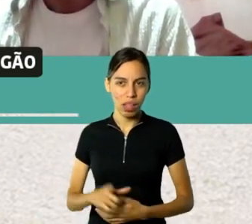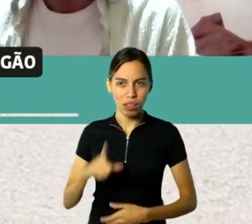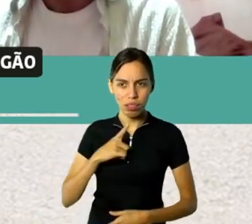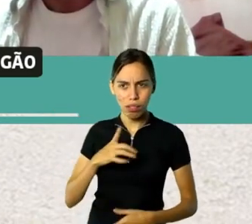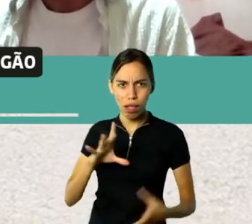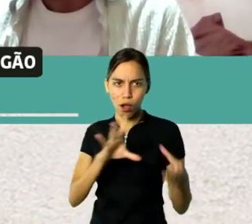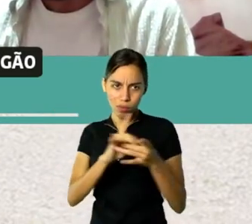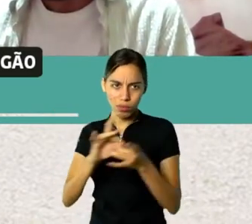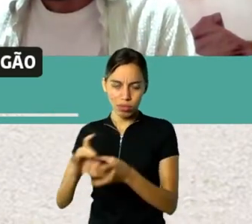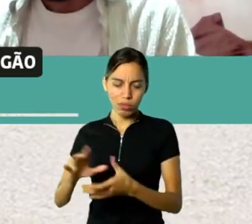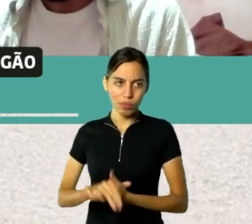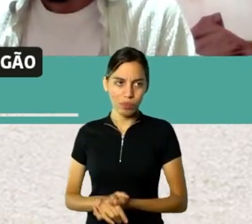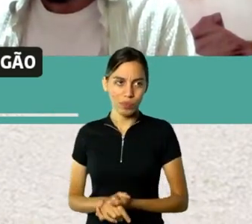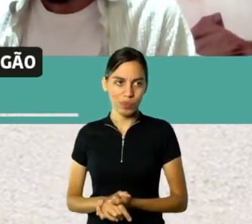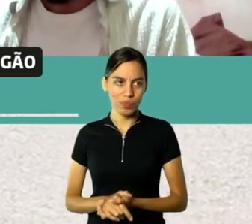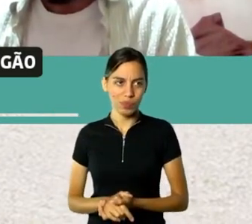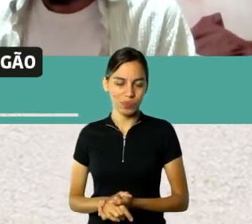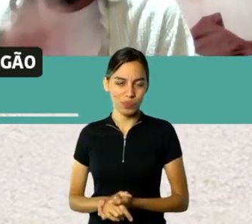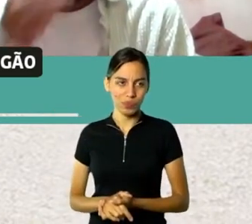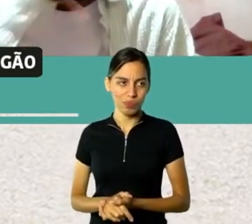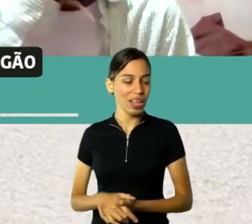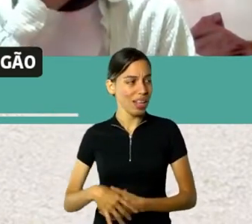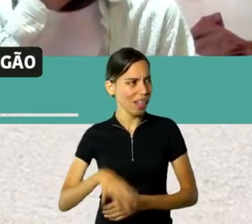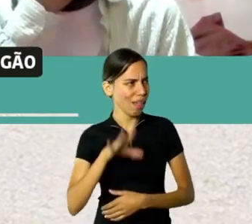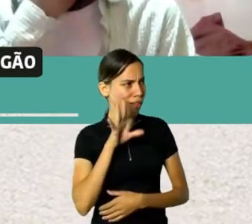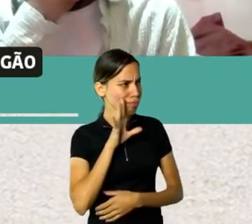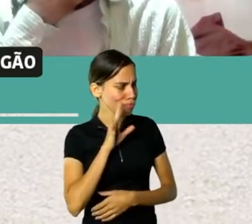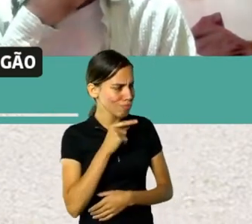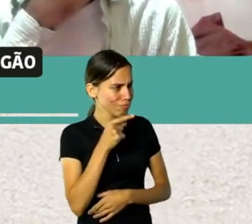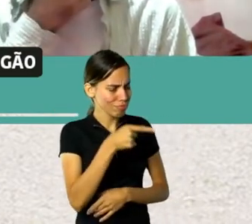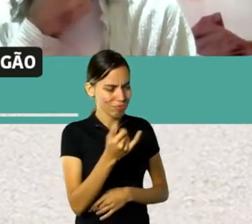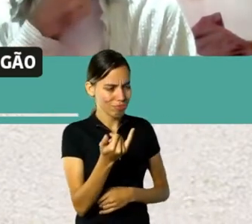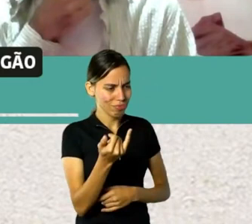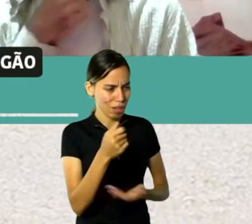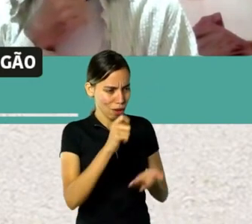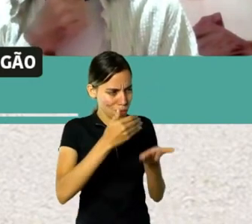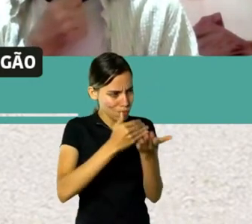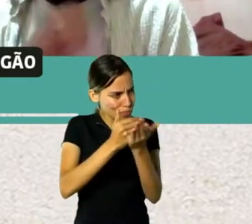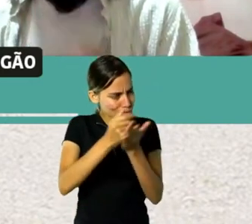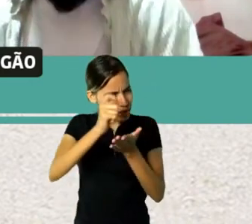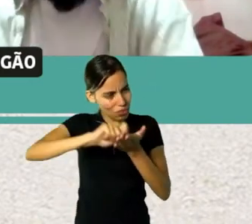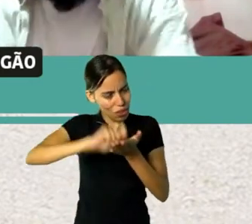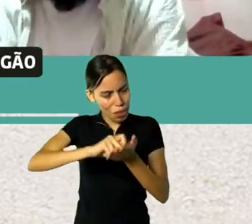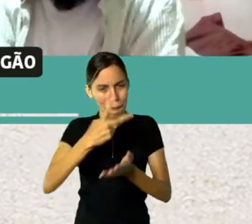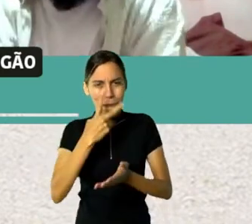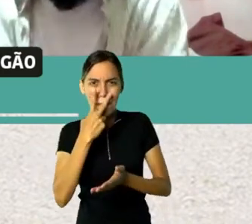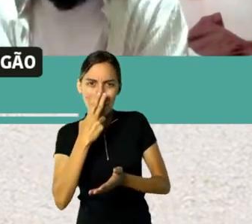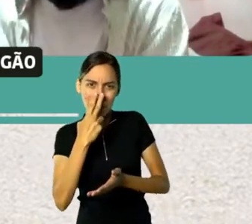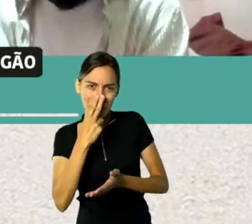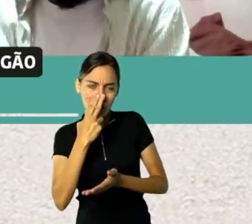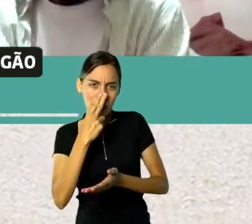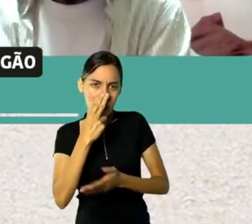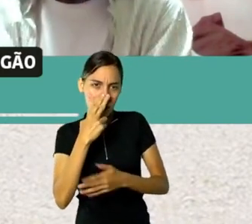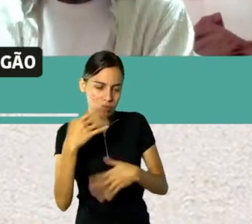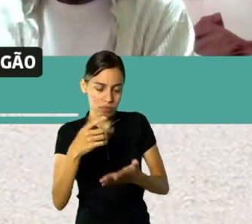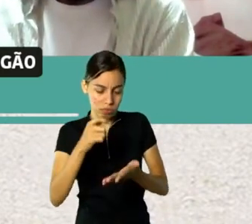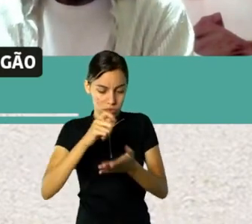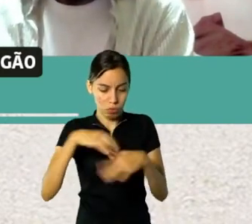assim. É interessante quando você começa a escrever, parece que a memória vai puxando também, né?